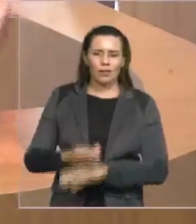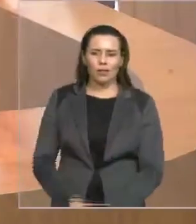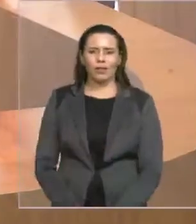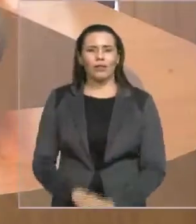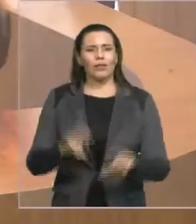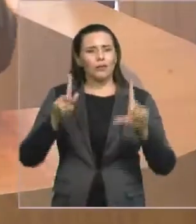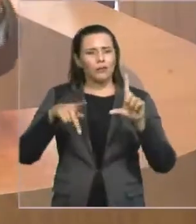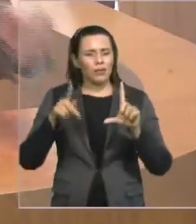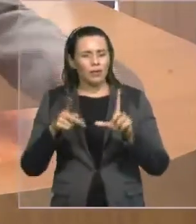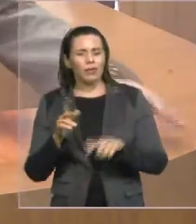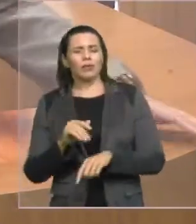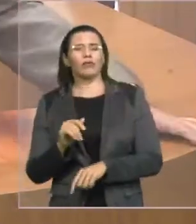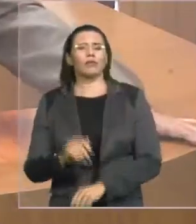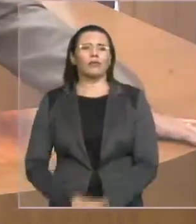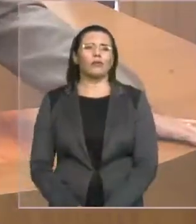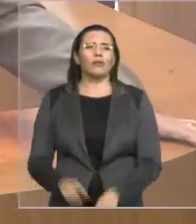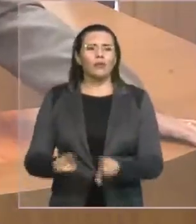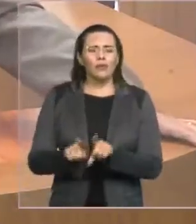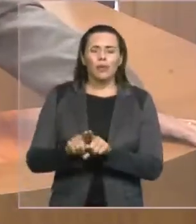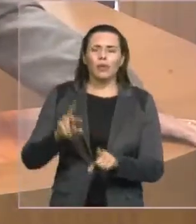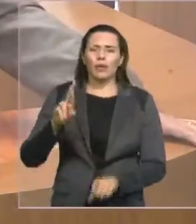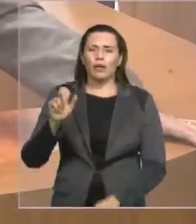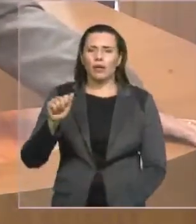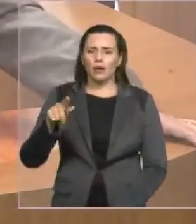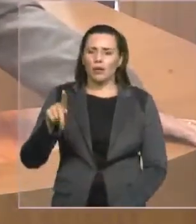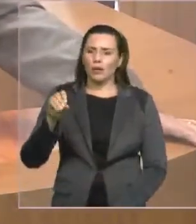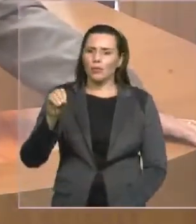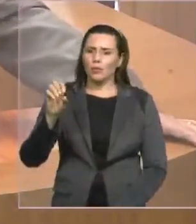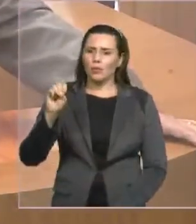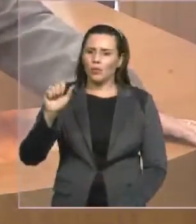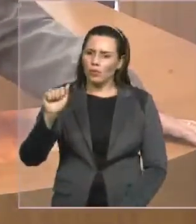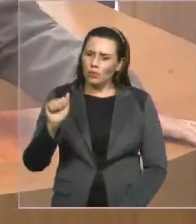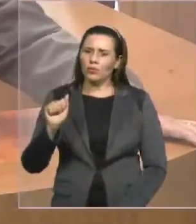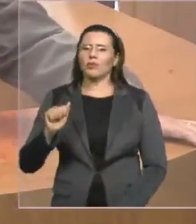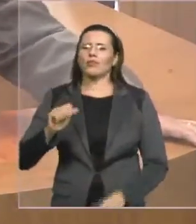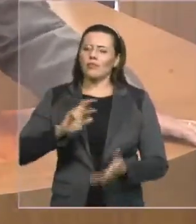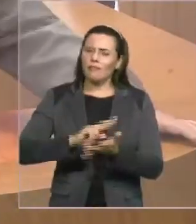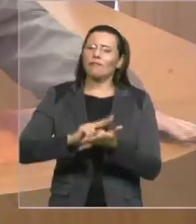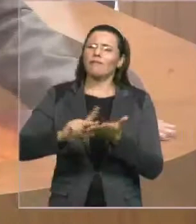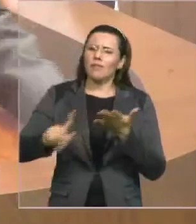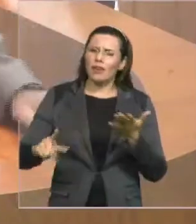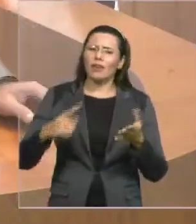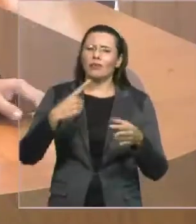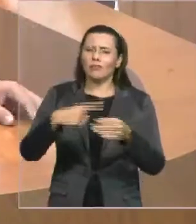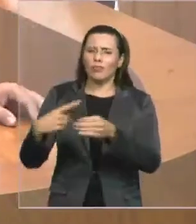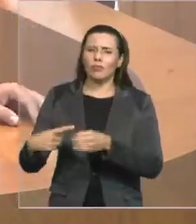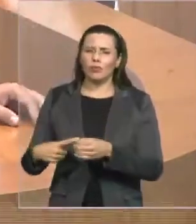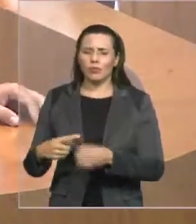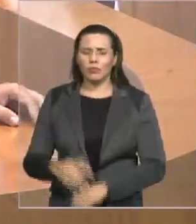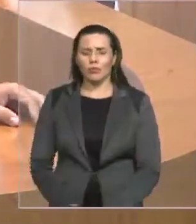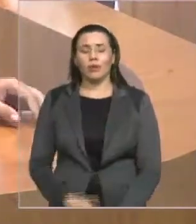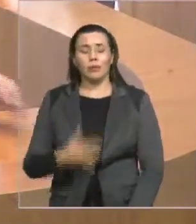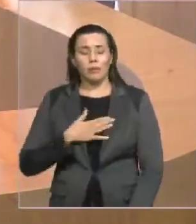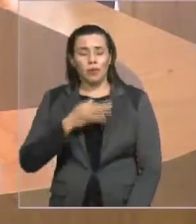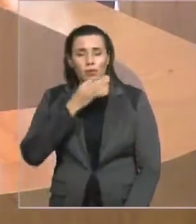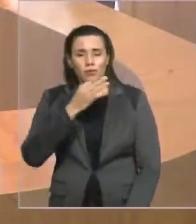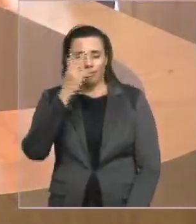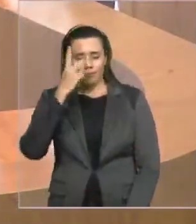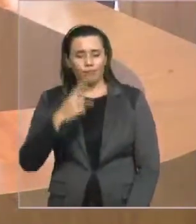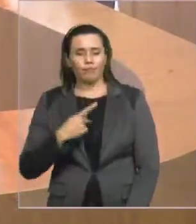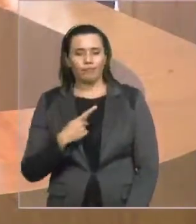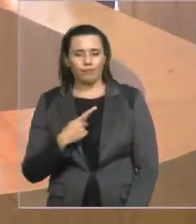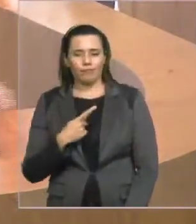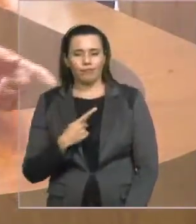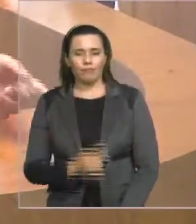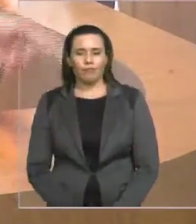na Raposa e é assim em todos os municípios. Eu queria deixar a sugestão, presidente Otelino, para